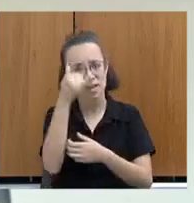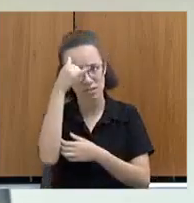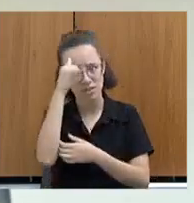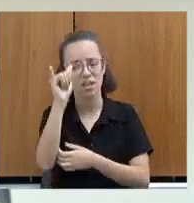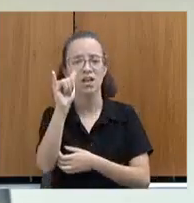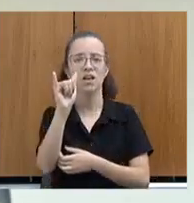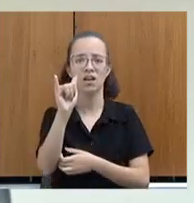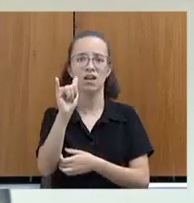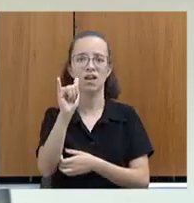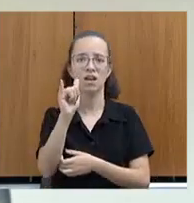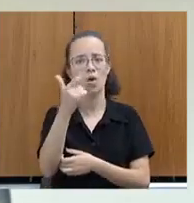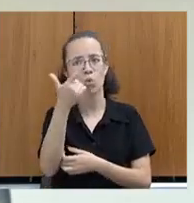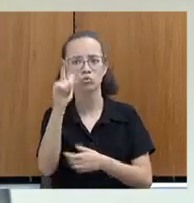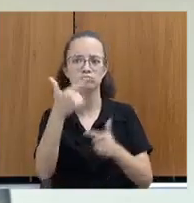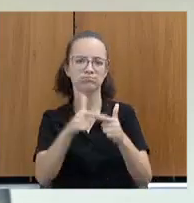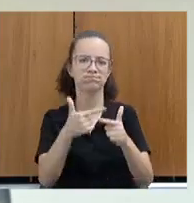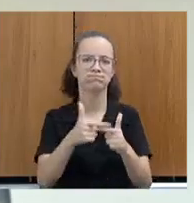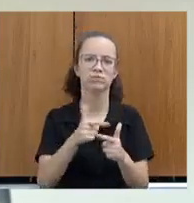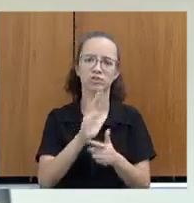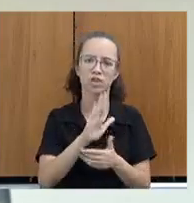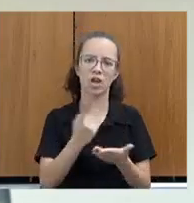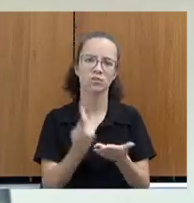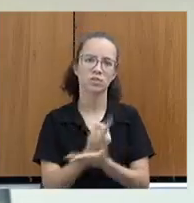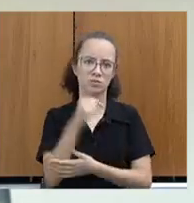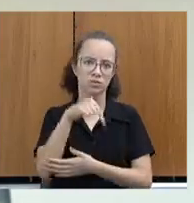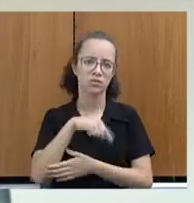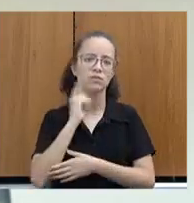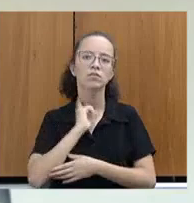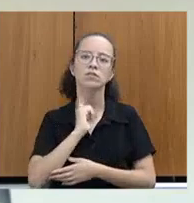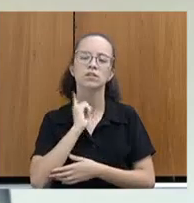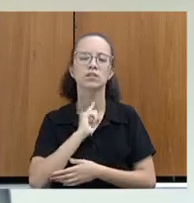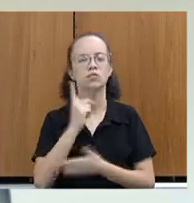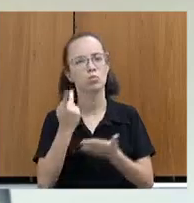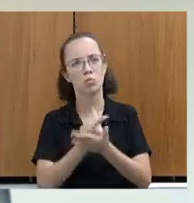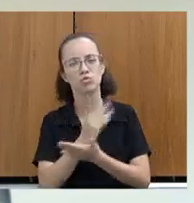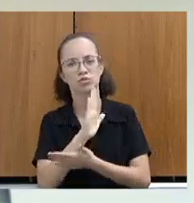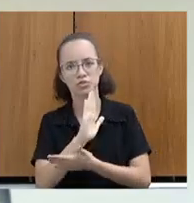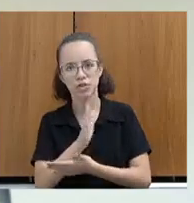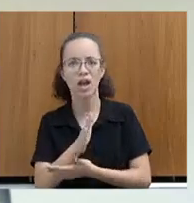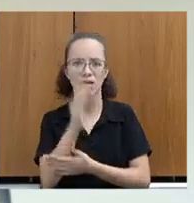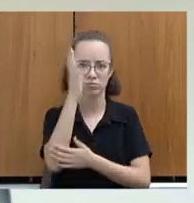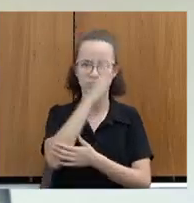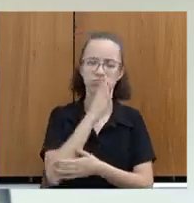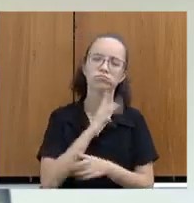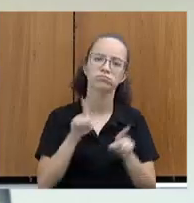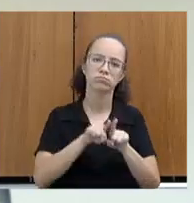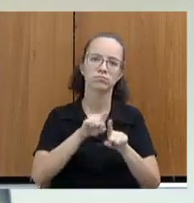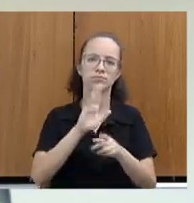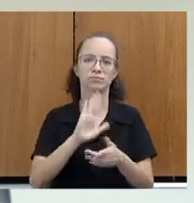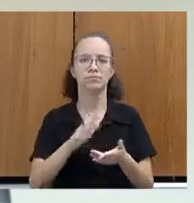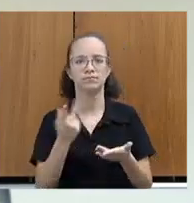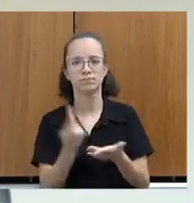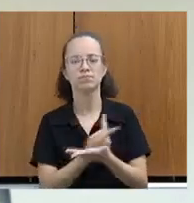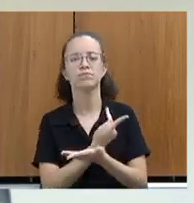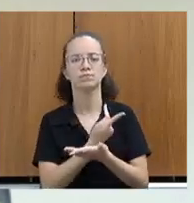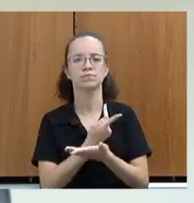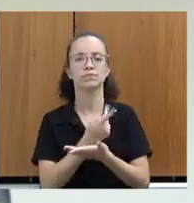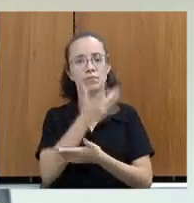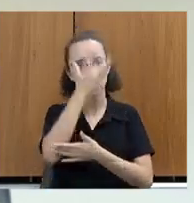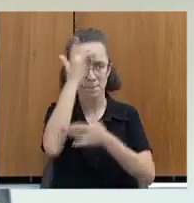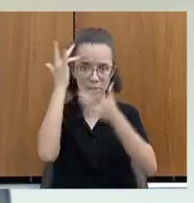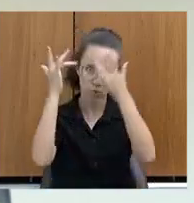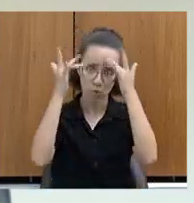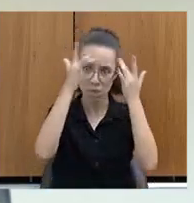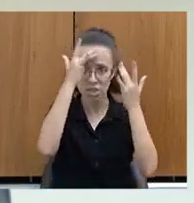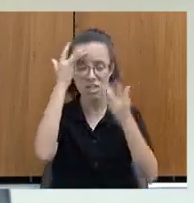outros problemas que já aconteceram em Minas Gerais, em outros momentos, pelo Brasil afora, né? Com pessoas que estão